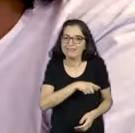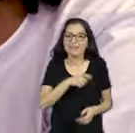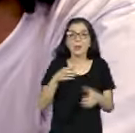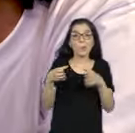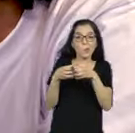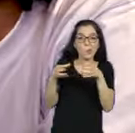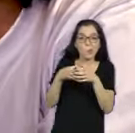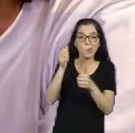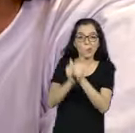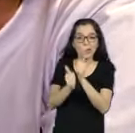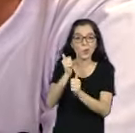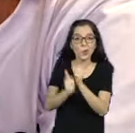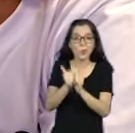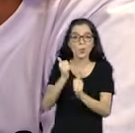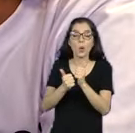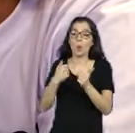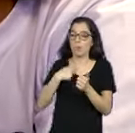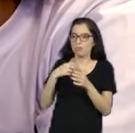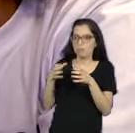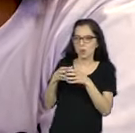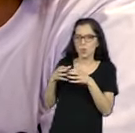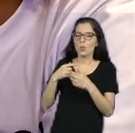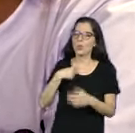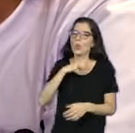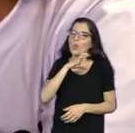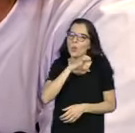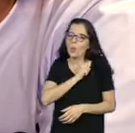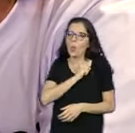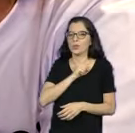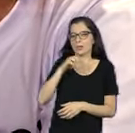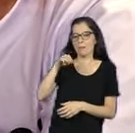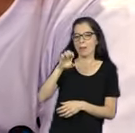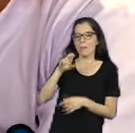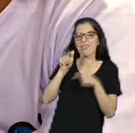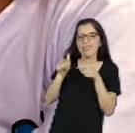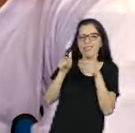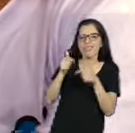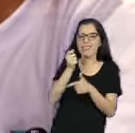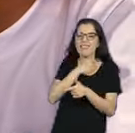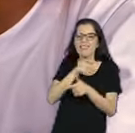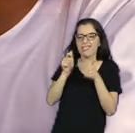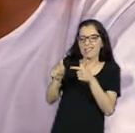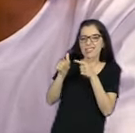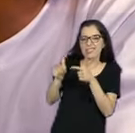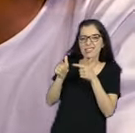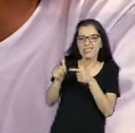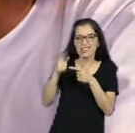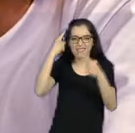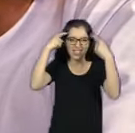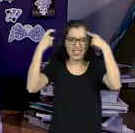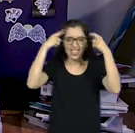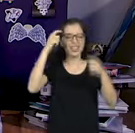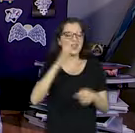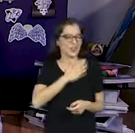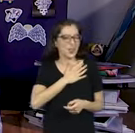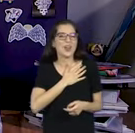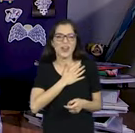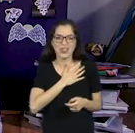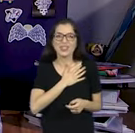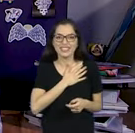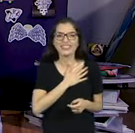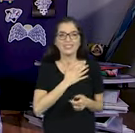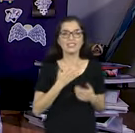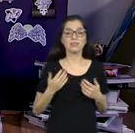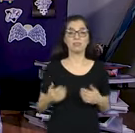Eu adoro esses memes. Eles são rápidos, criativos e transmitem o a galera pensa. Eu também adoro, só fico